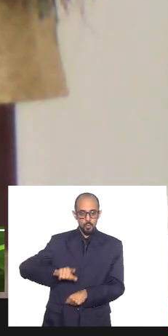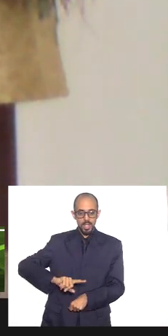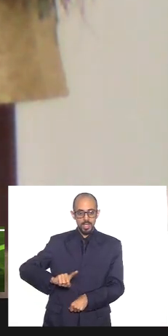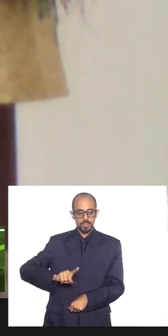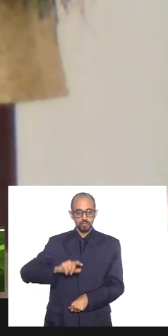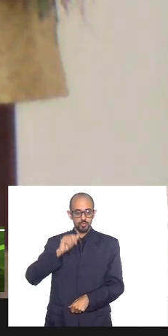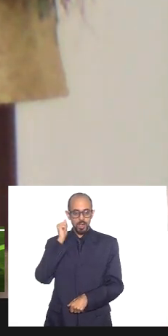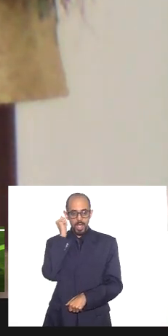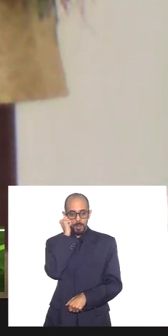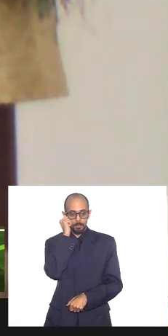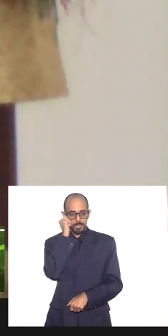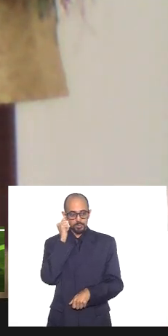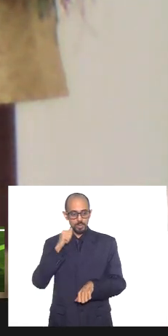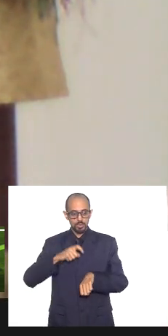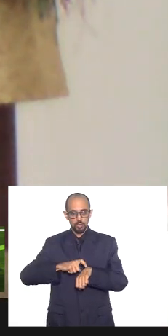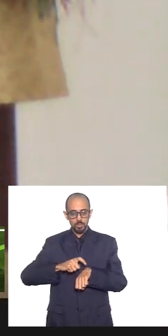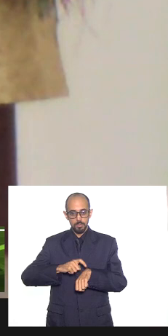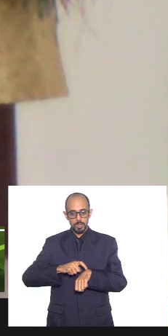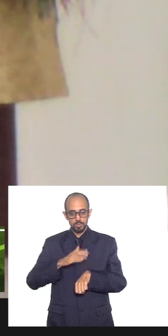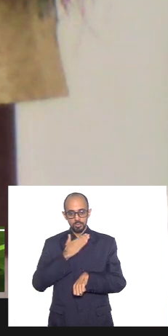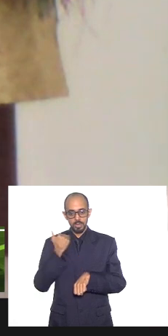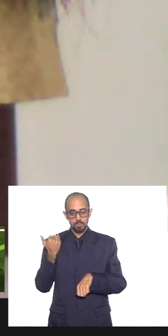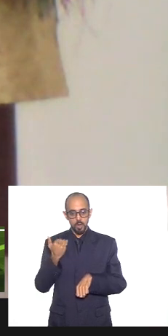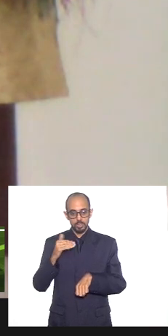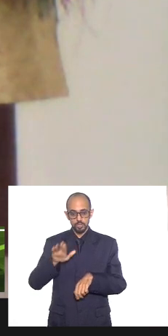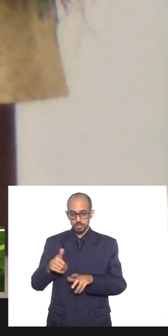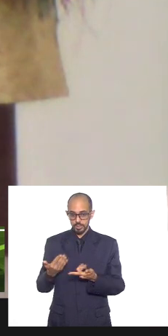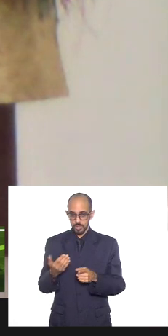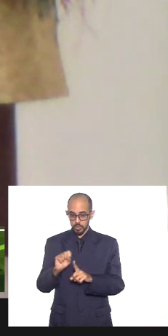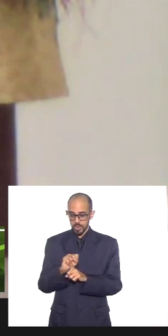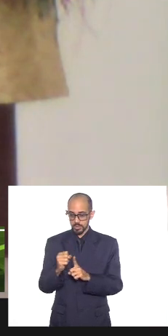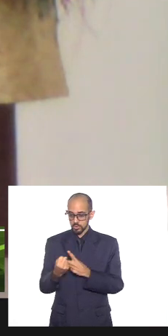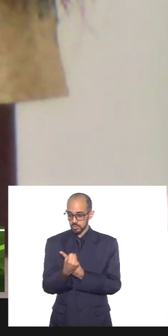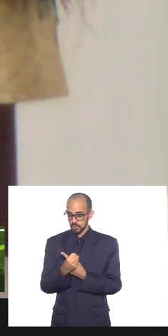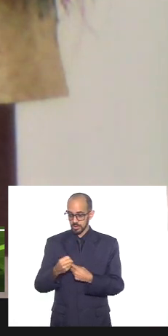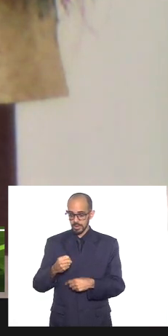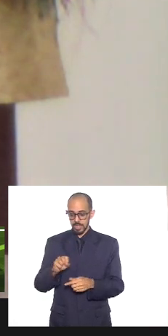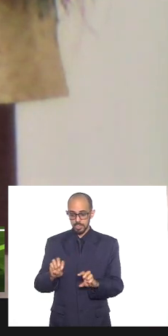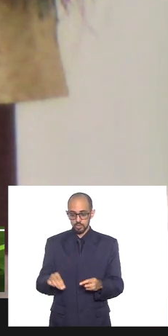morte etc então essa sociedade judaico-cristã